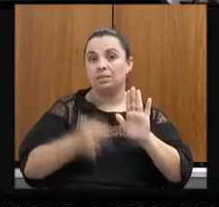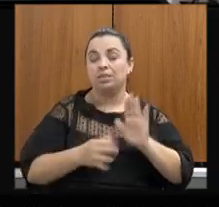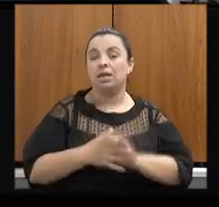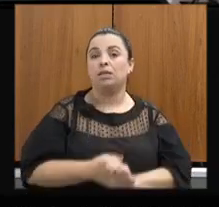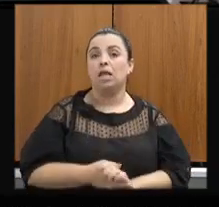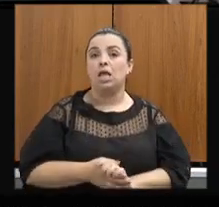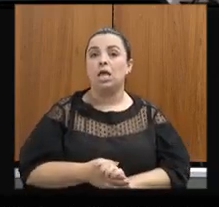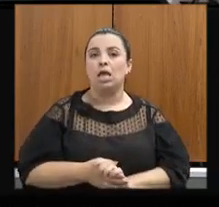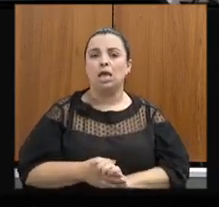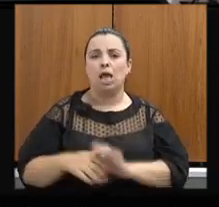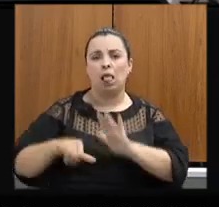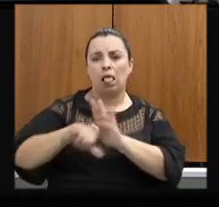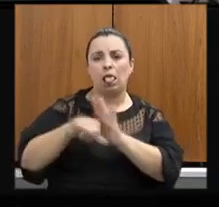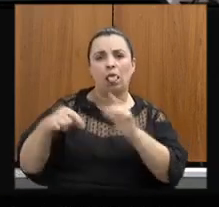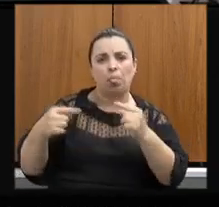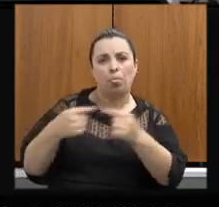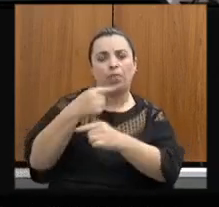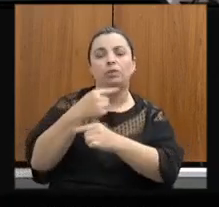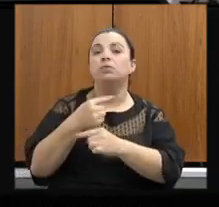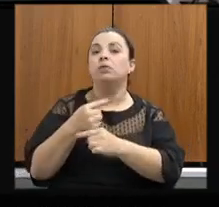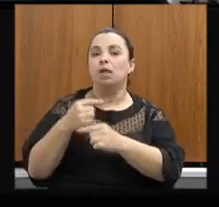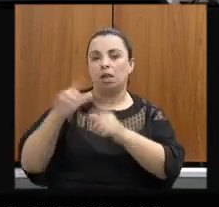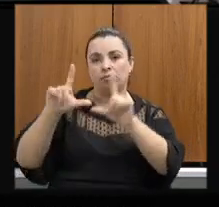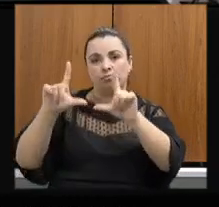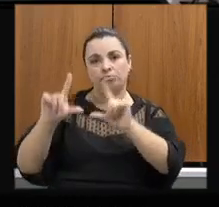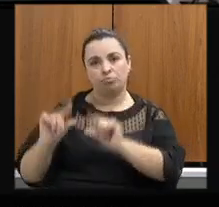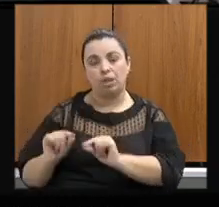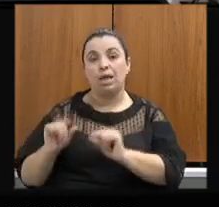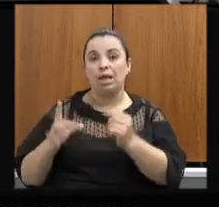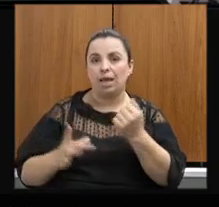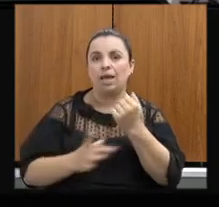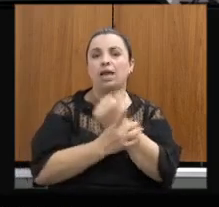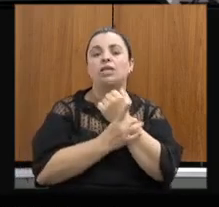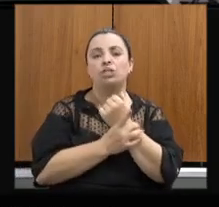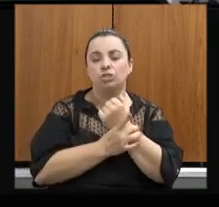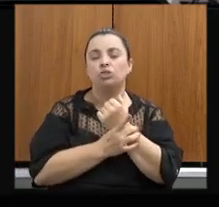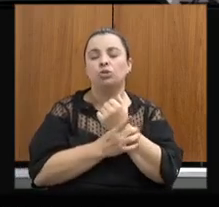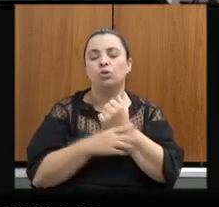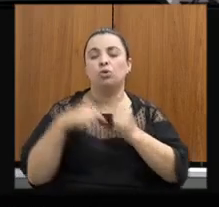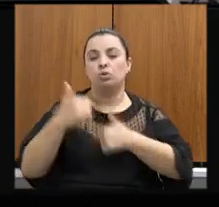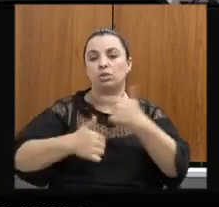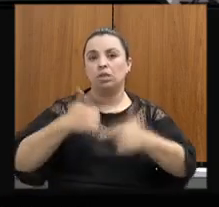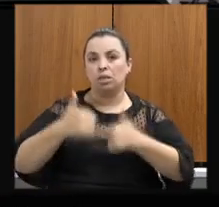infrações, garantindo, assim, a regularidade da operação dos empreendimentos. Por favor.